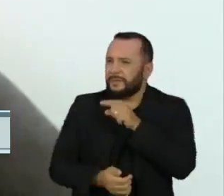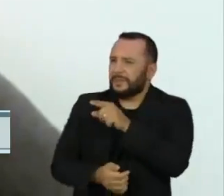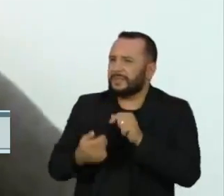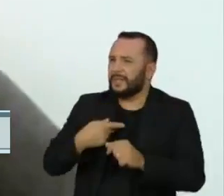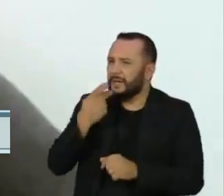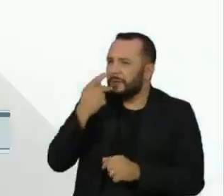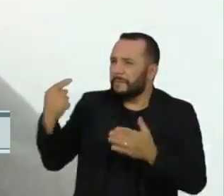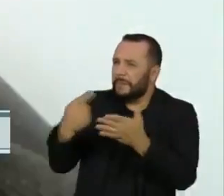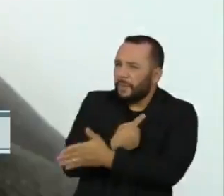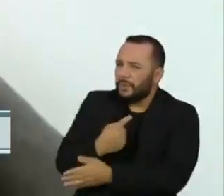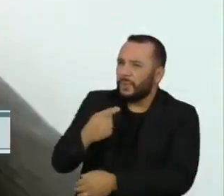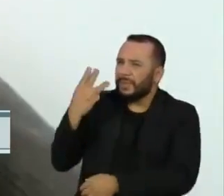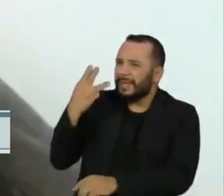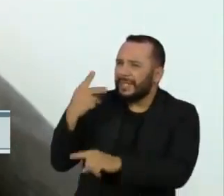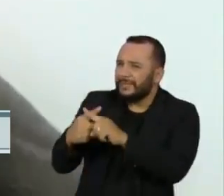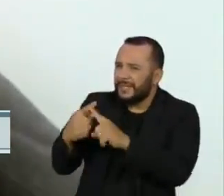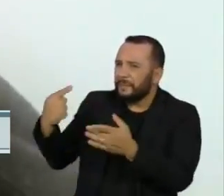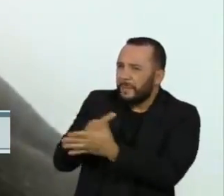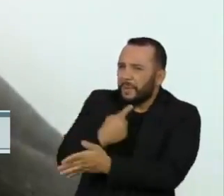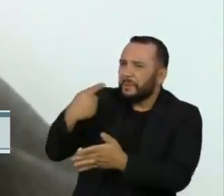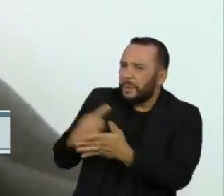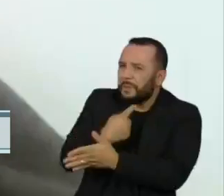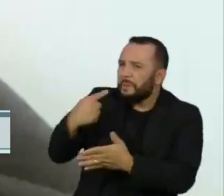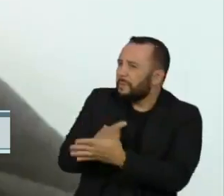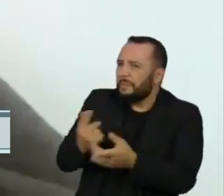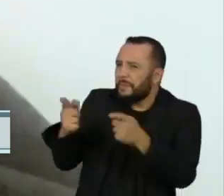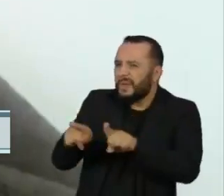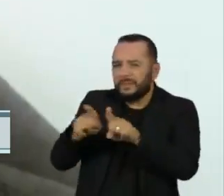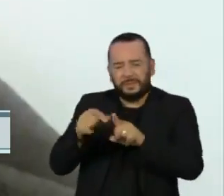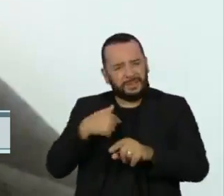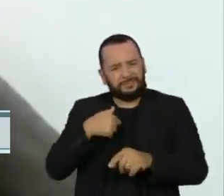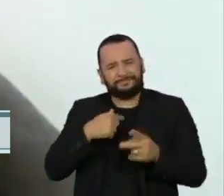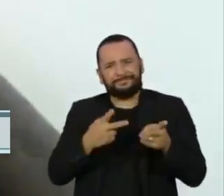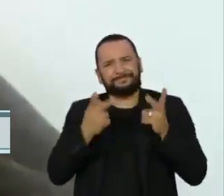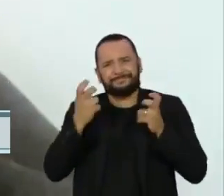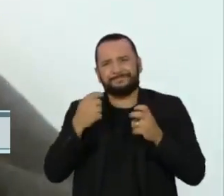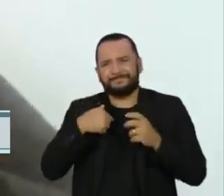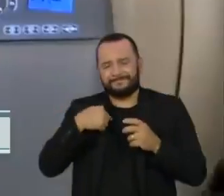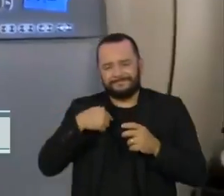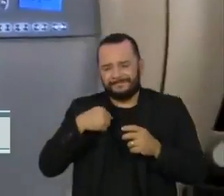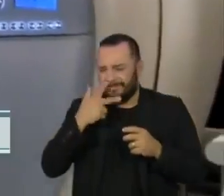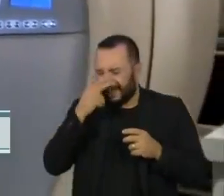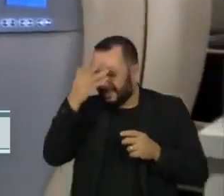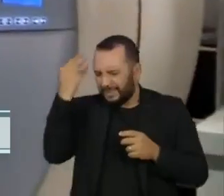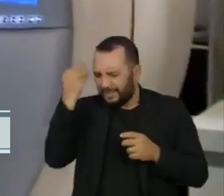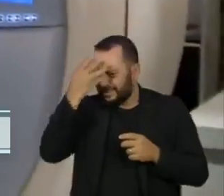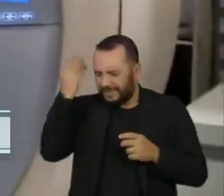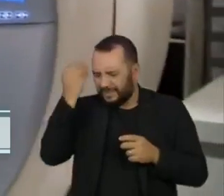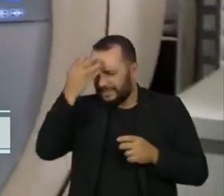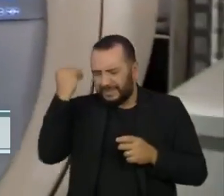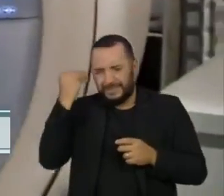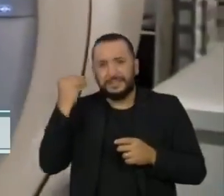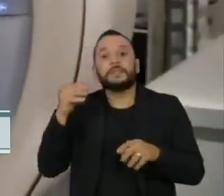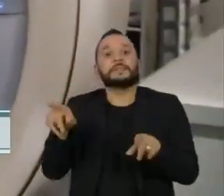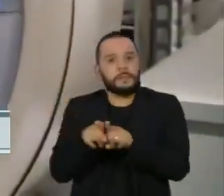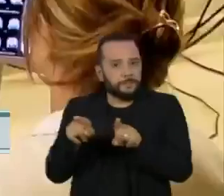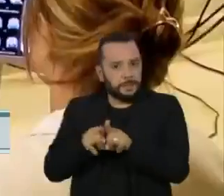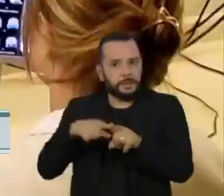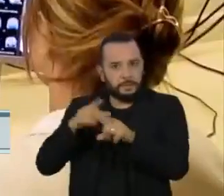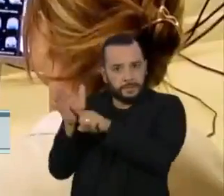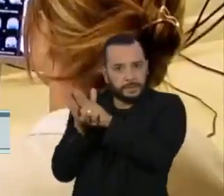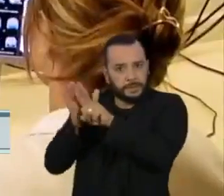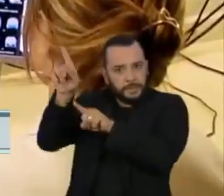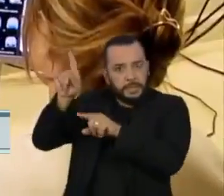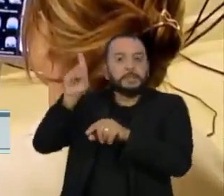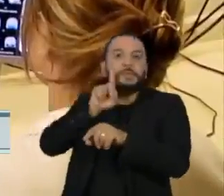perguntou isso três vezes. E eu não lembrava que eu tinha falado nenhuma vez. O estudo americano e o brasileiro